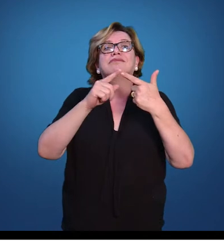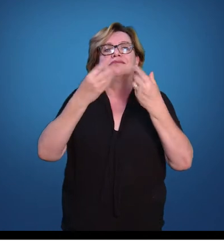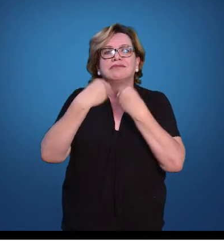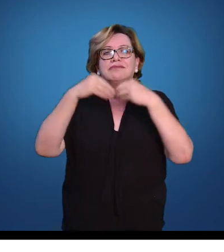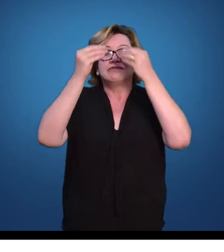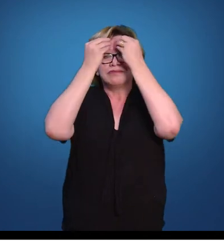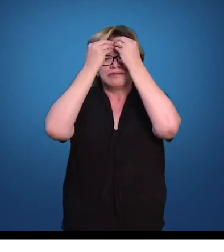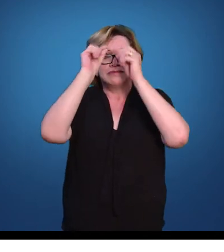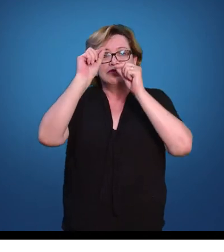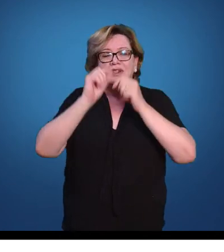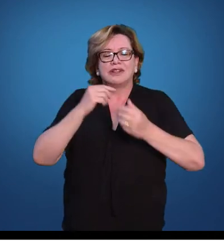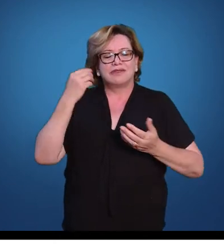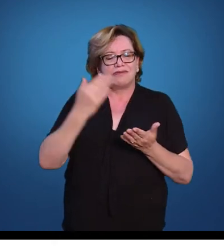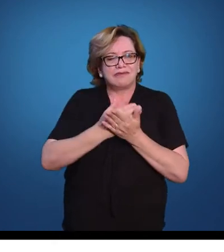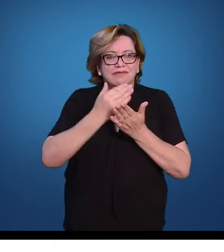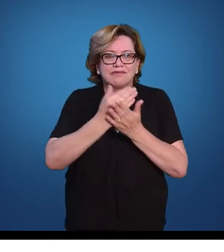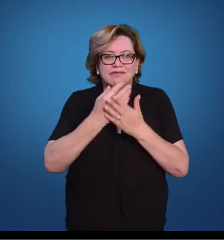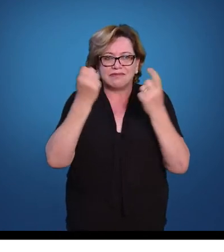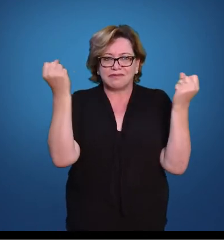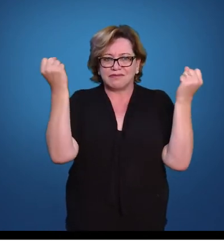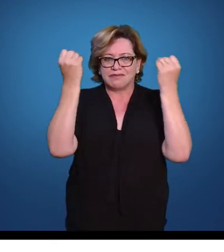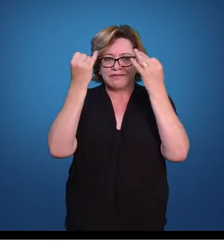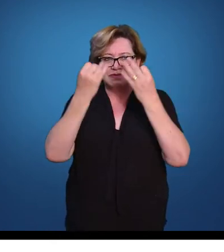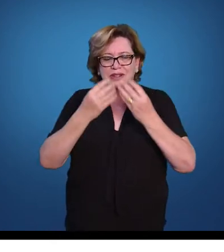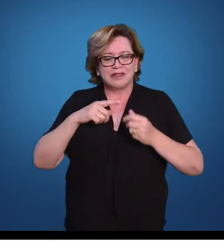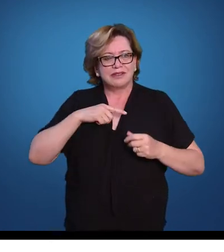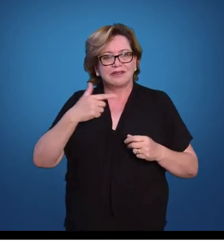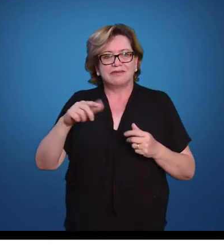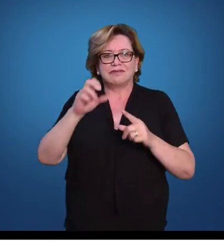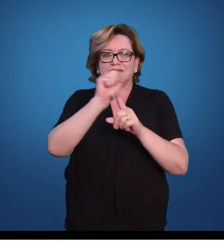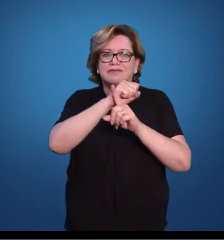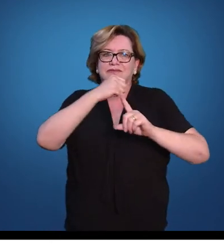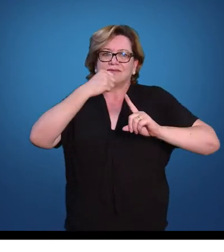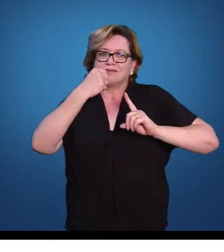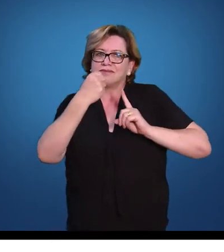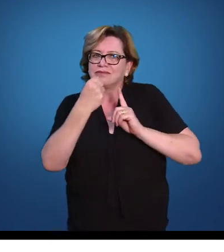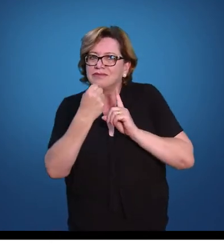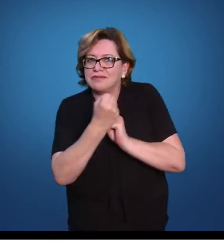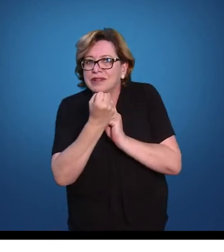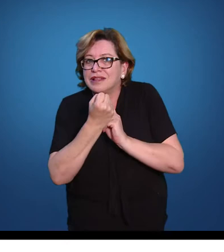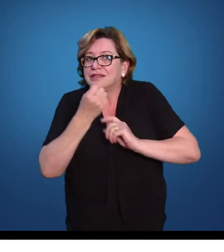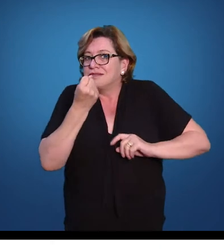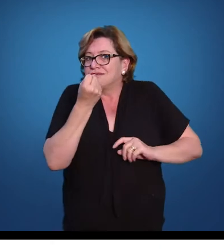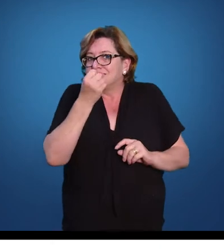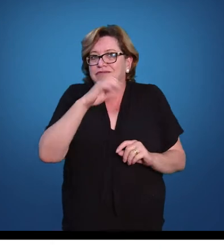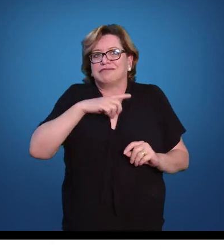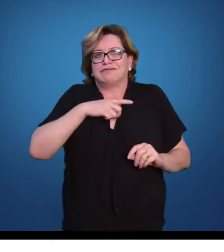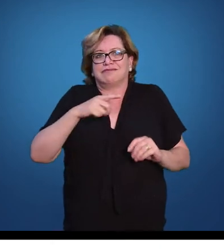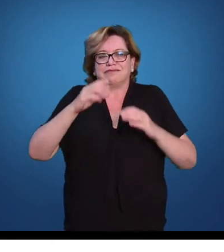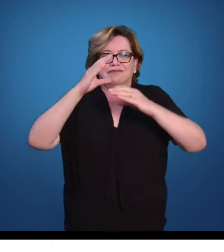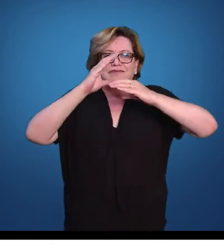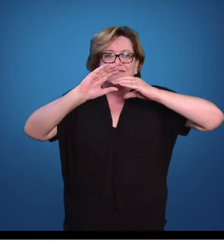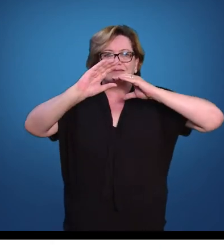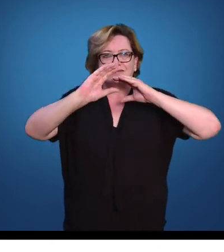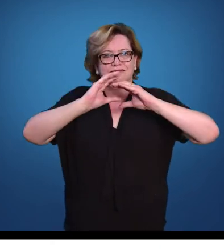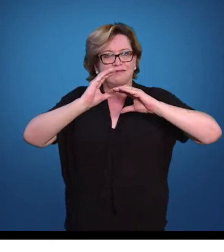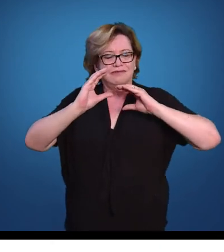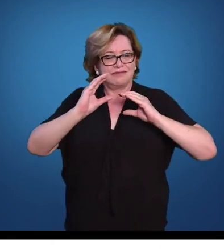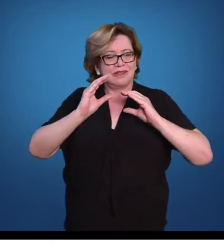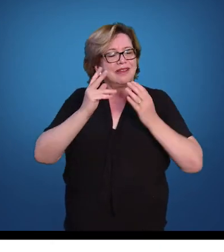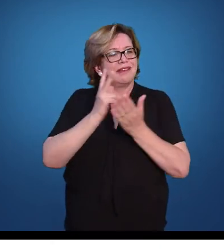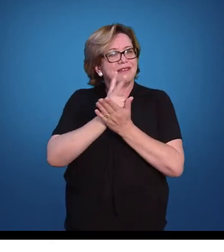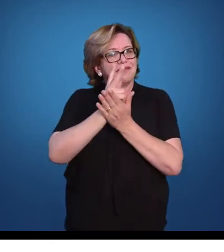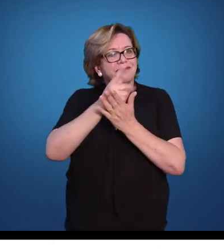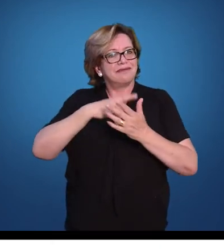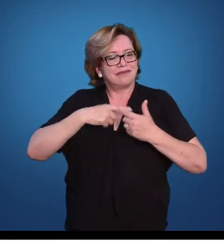princípio de que não existe sociedade sem comunicação. Portanto, não existe sociedade sem linguagem.